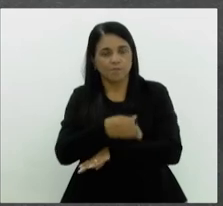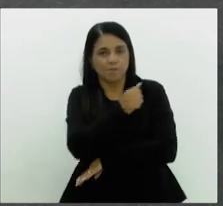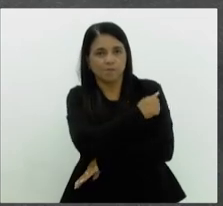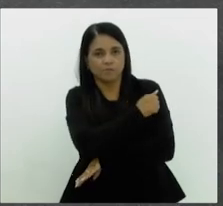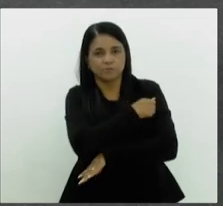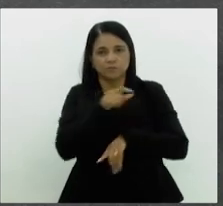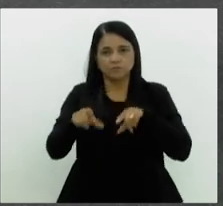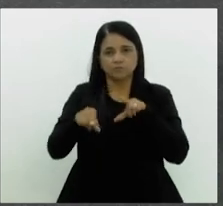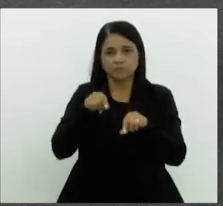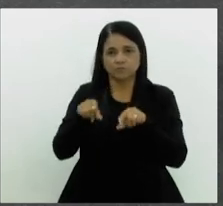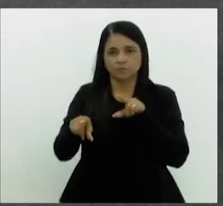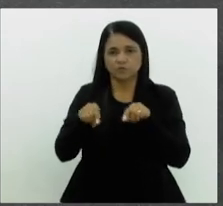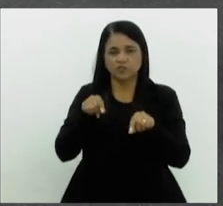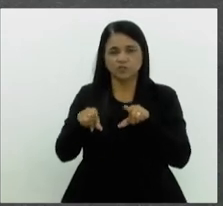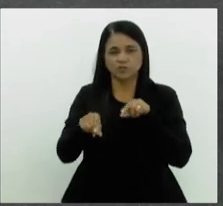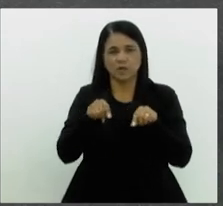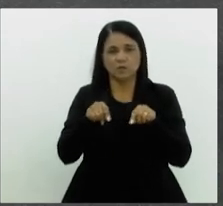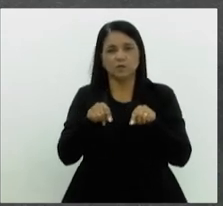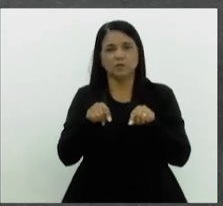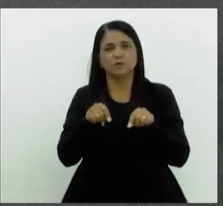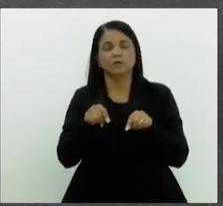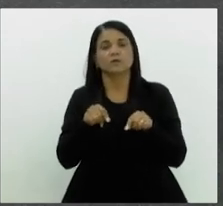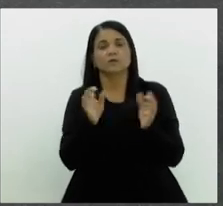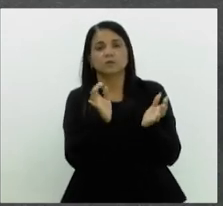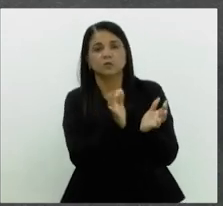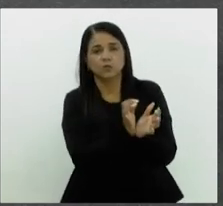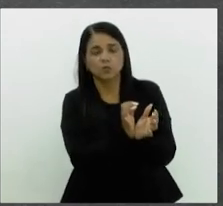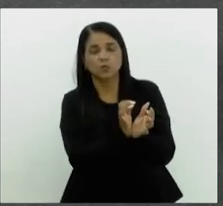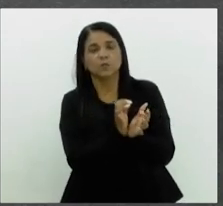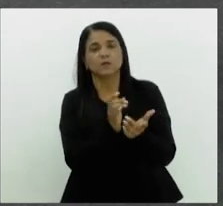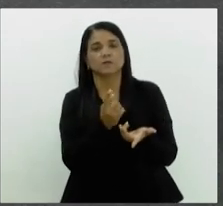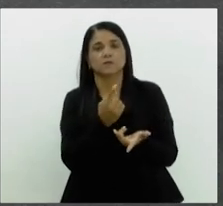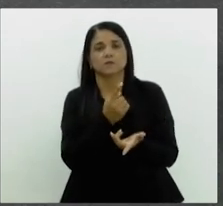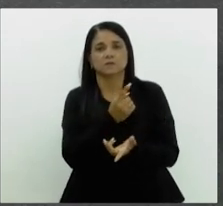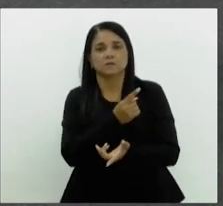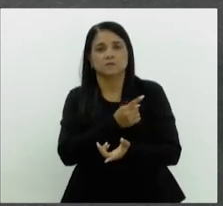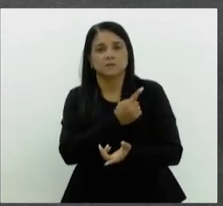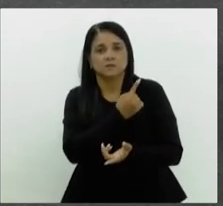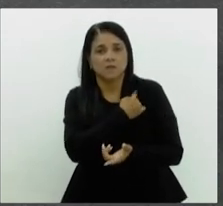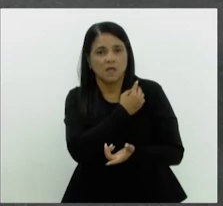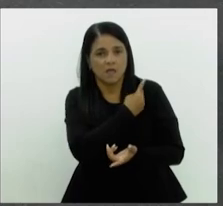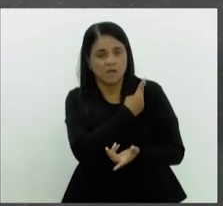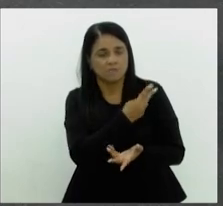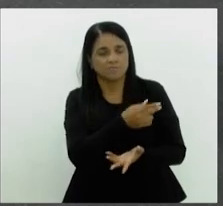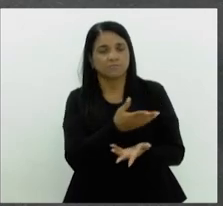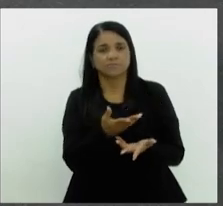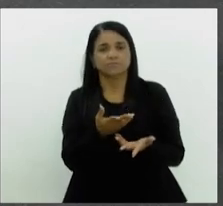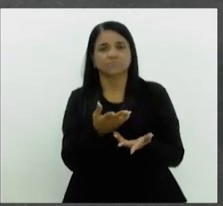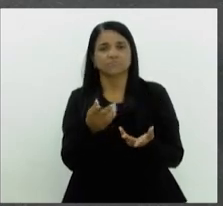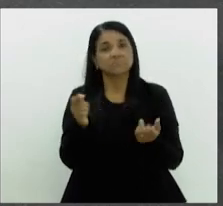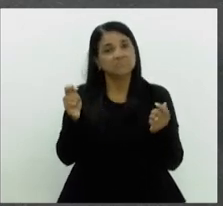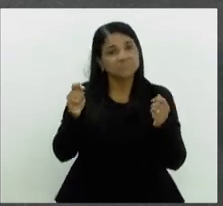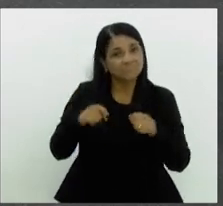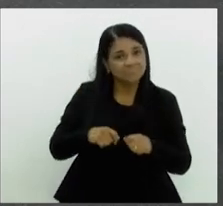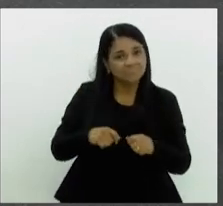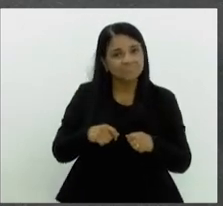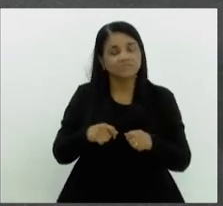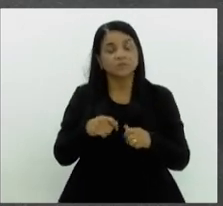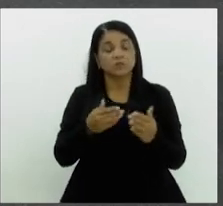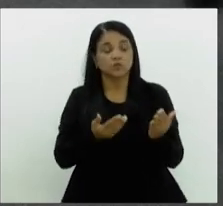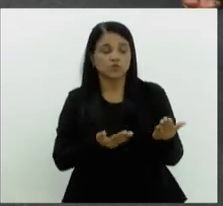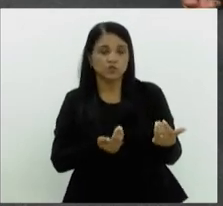escolhas de suas séries e turmas, o que inevitavelmente irá fazer com que esses